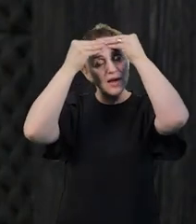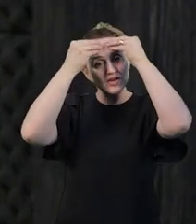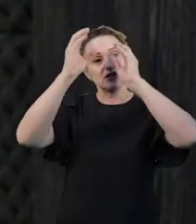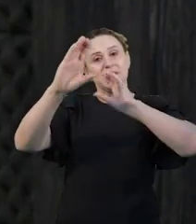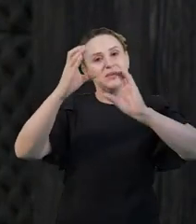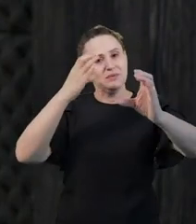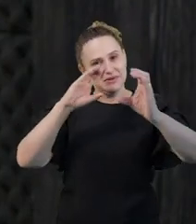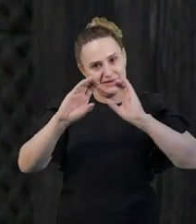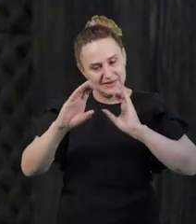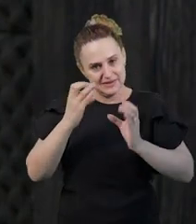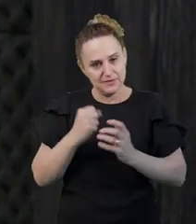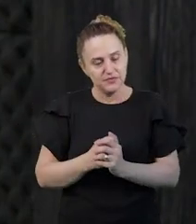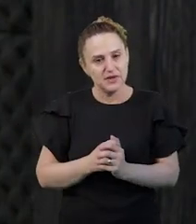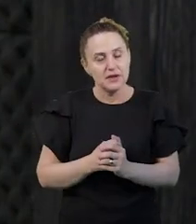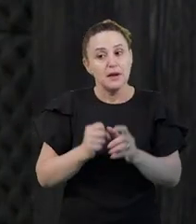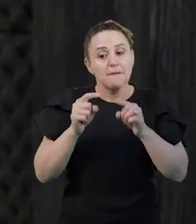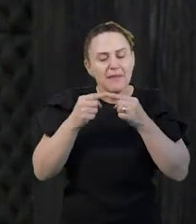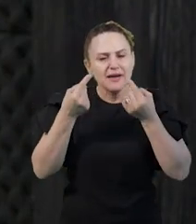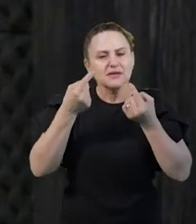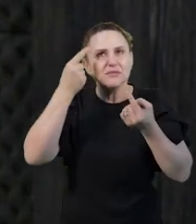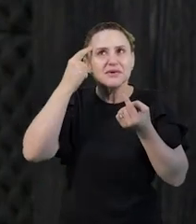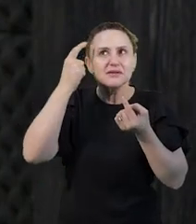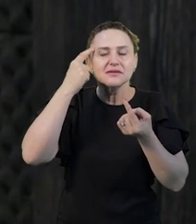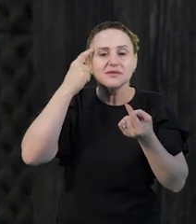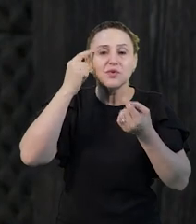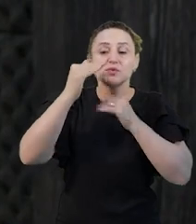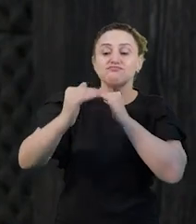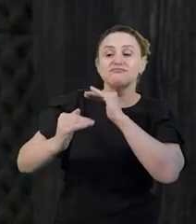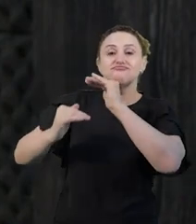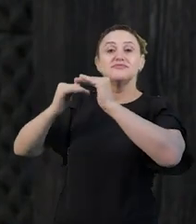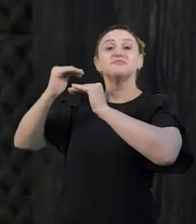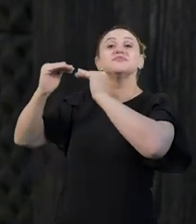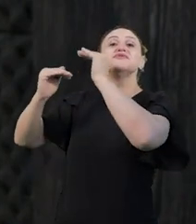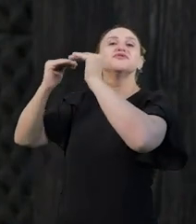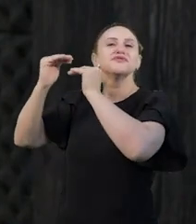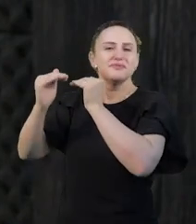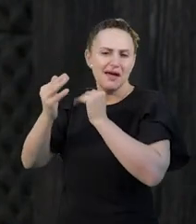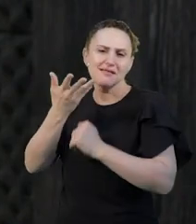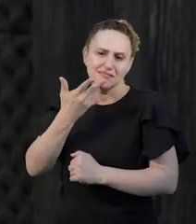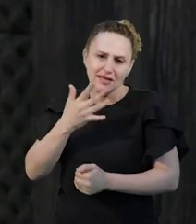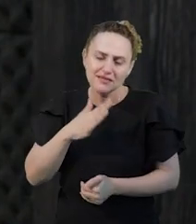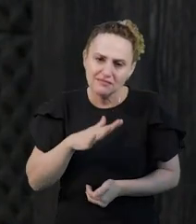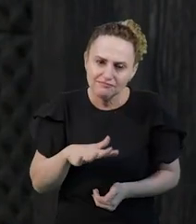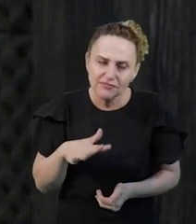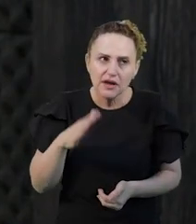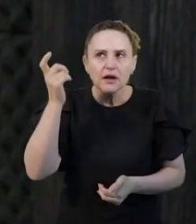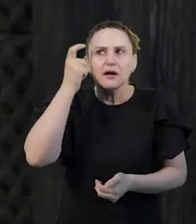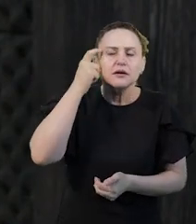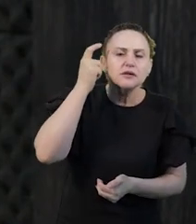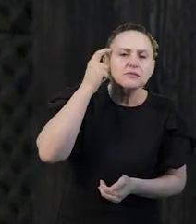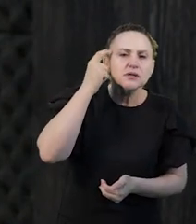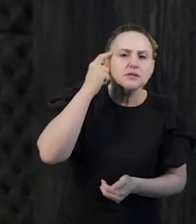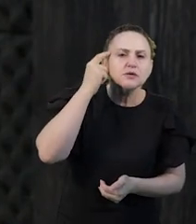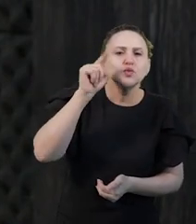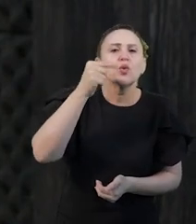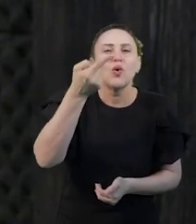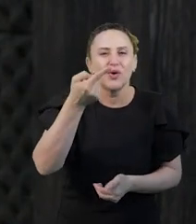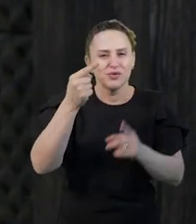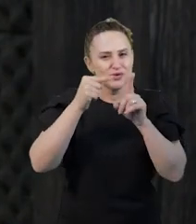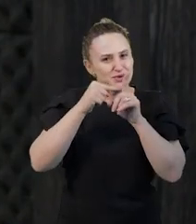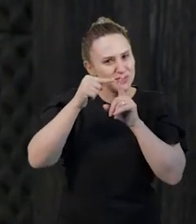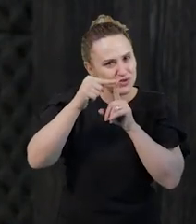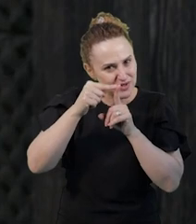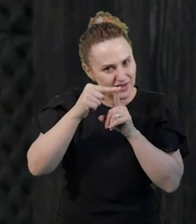com o desenvolvimento dessa criança, nós pensamos mais num outro tipo de conhecimento, são o